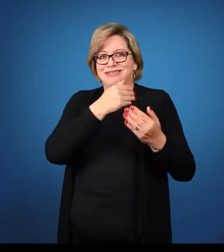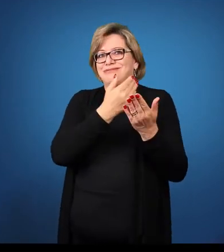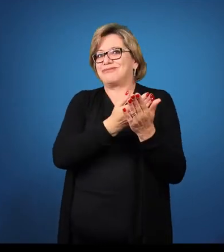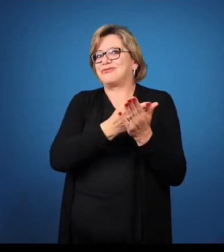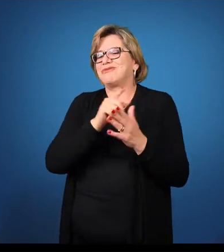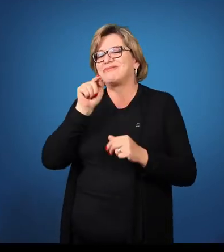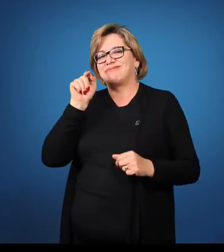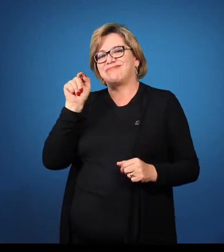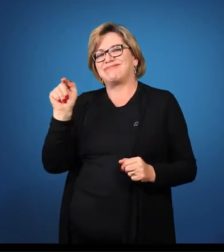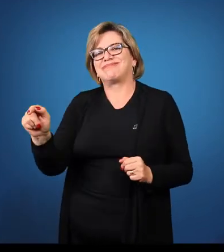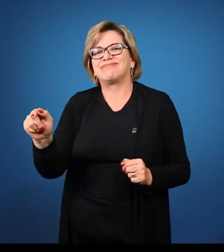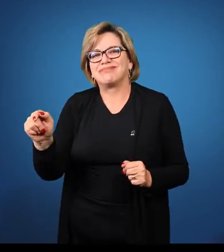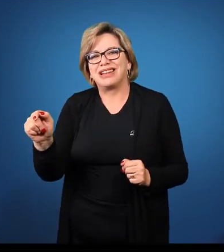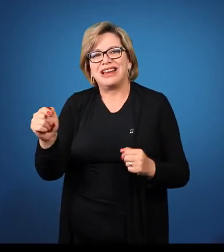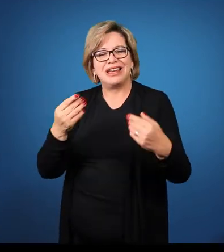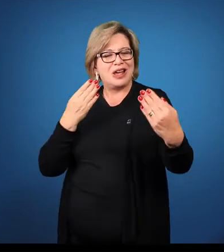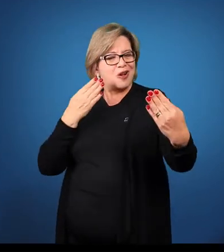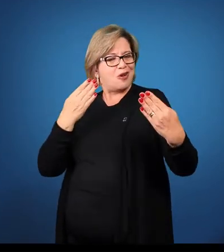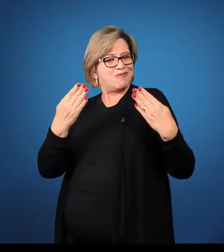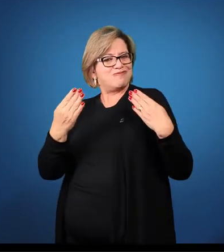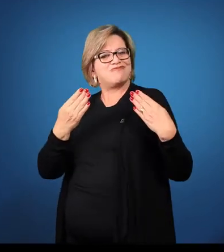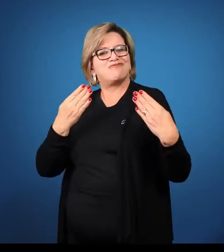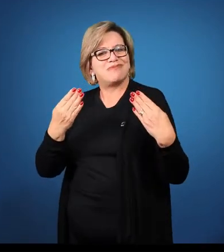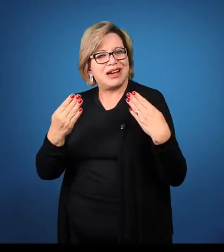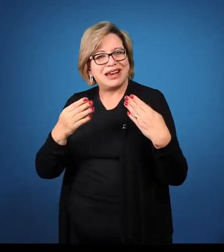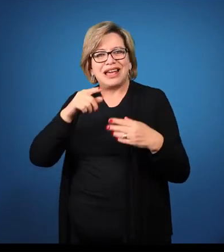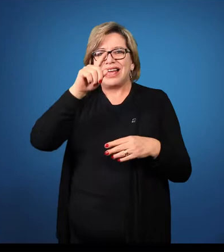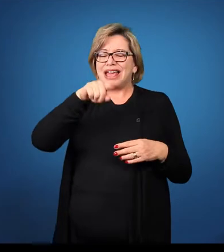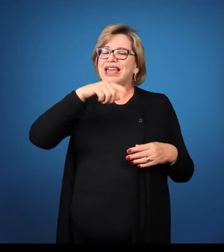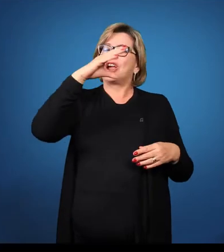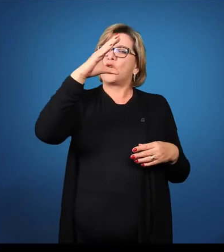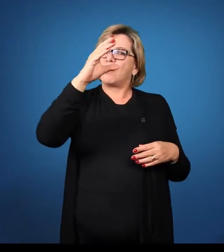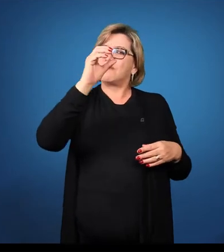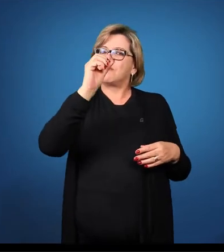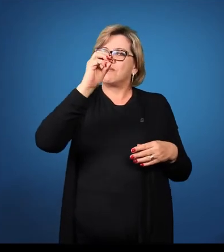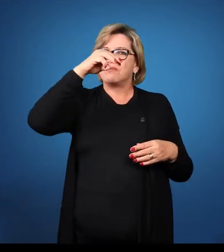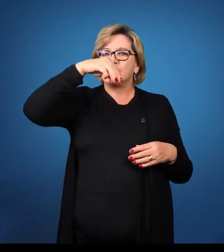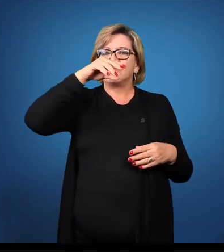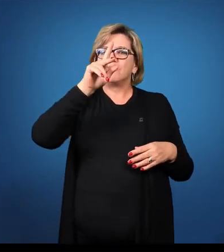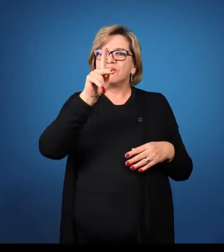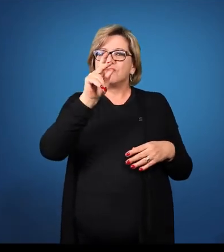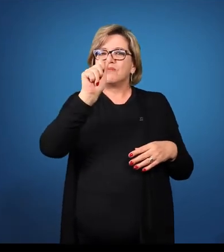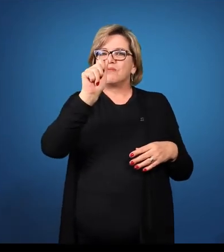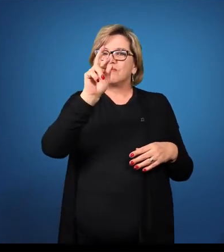estudioso. Aí você está no grau comparativo.